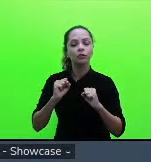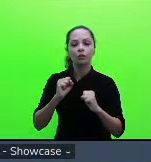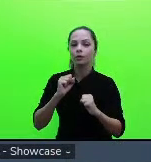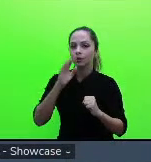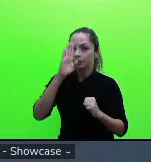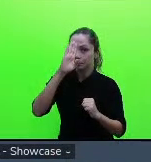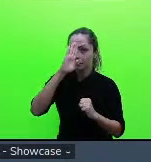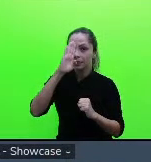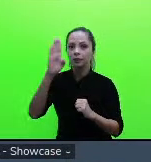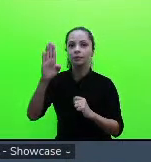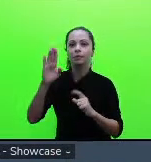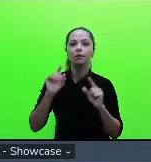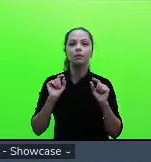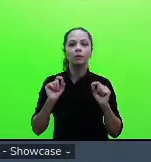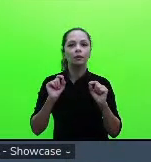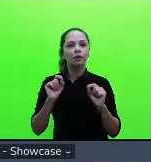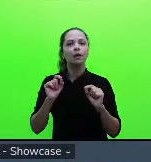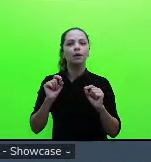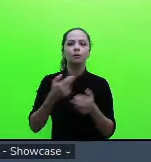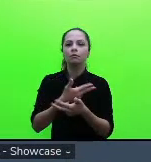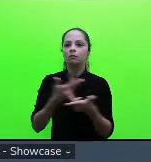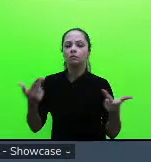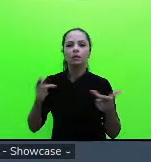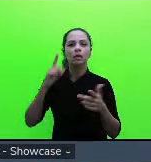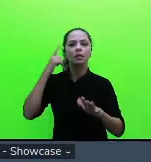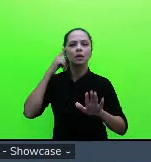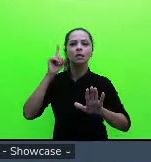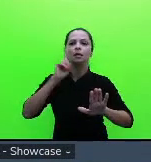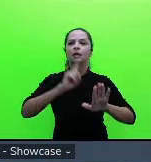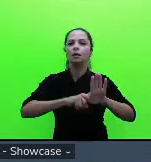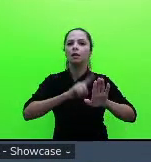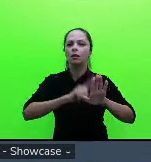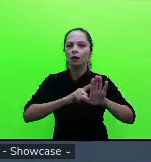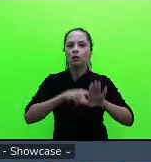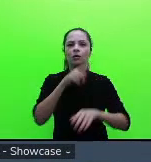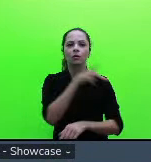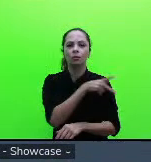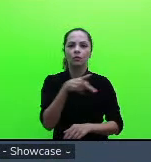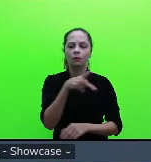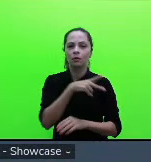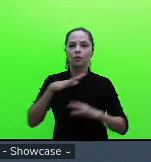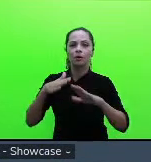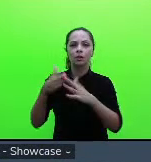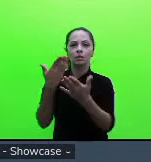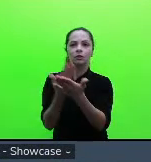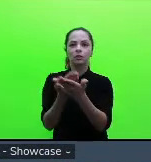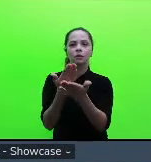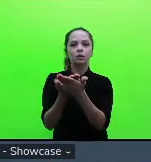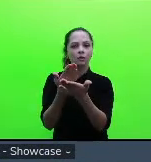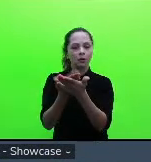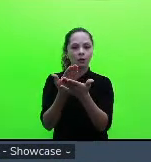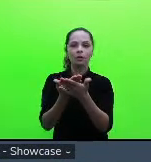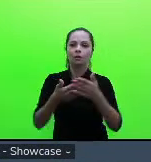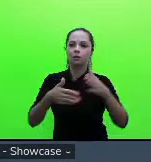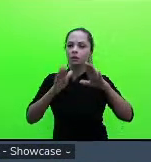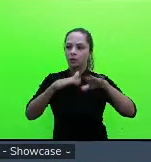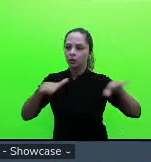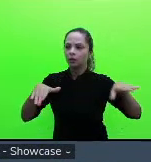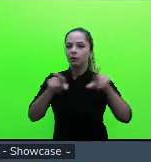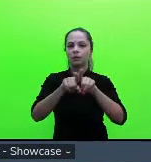ideológicos né professor a escola é um dos principais aparelhos ideológicos da criança da sociedade